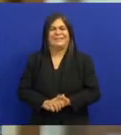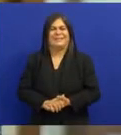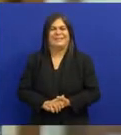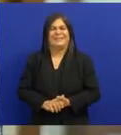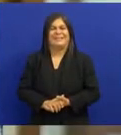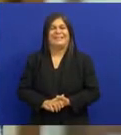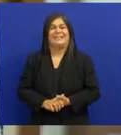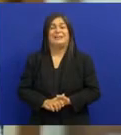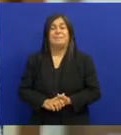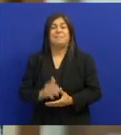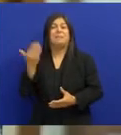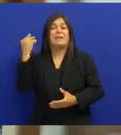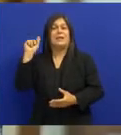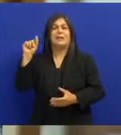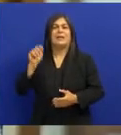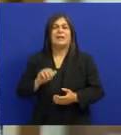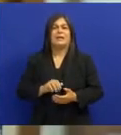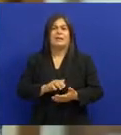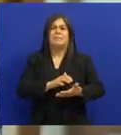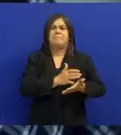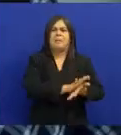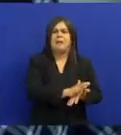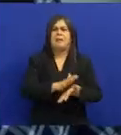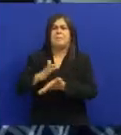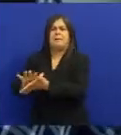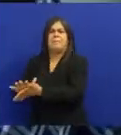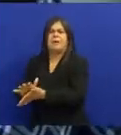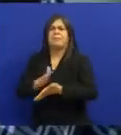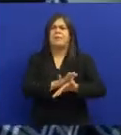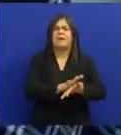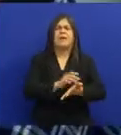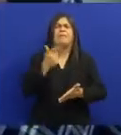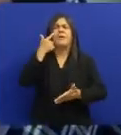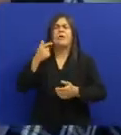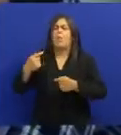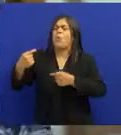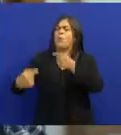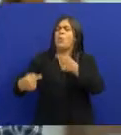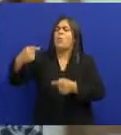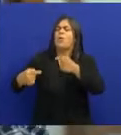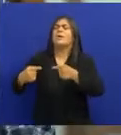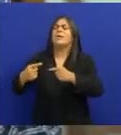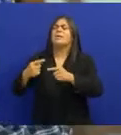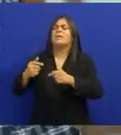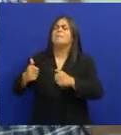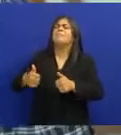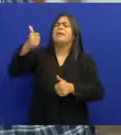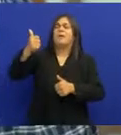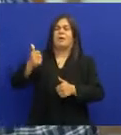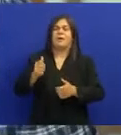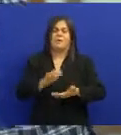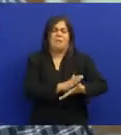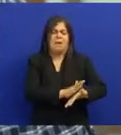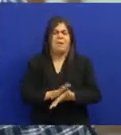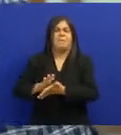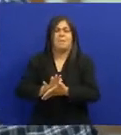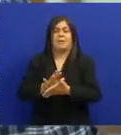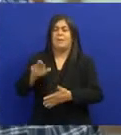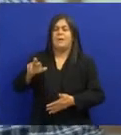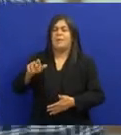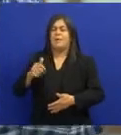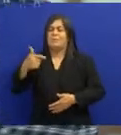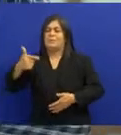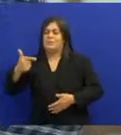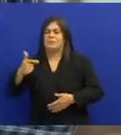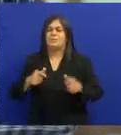Porque na época Existia disputa de pandeiristas Quem batia pandeiro melhor Ele era considerado melhor Meu